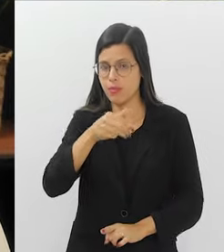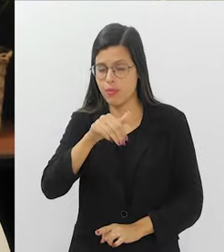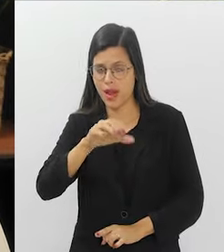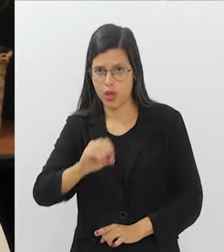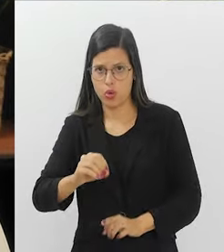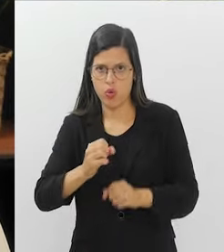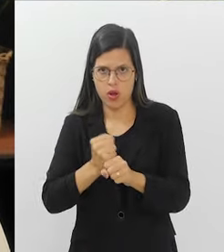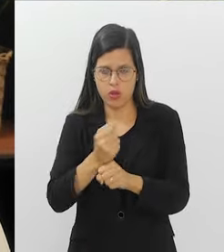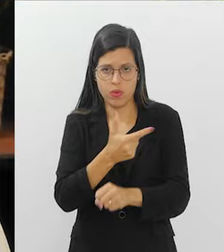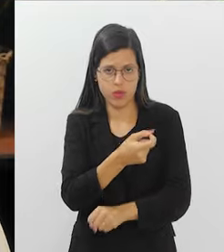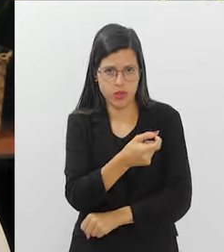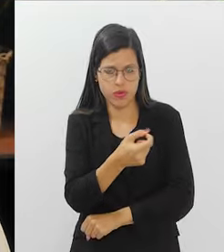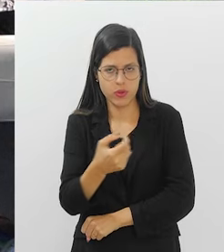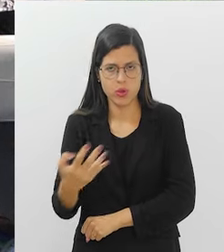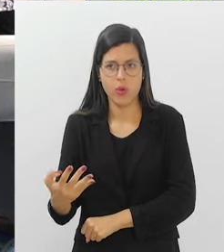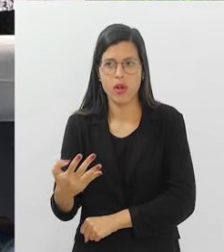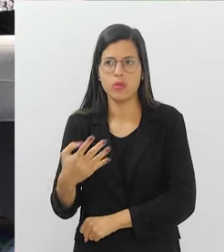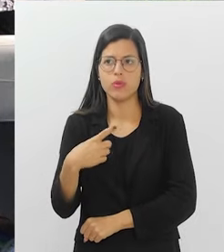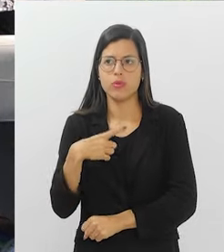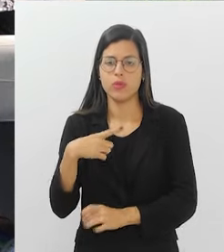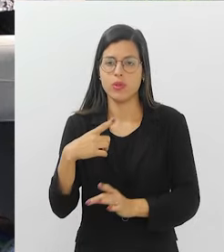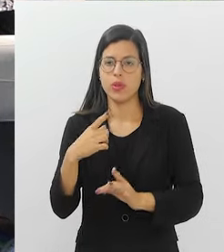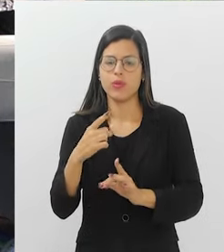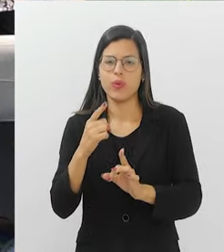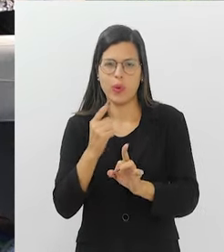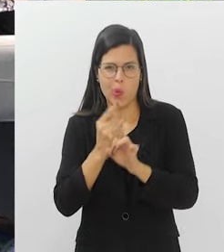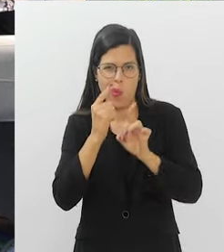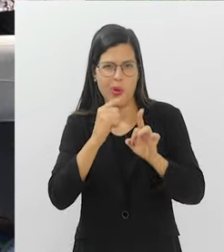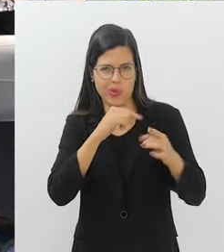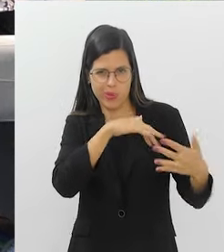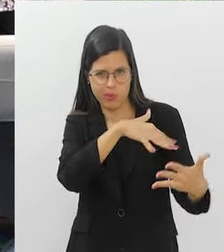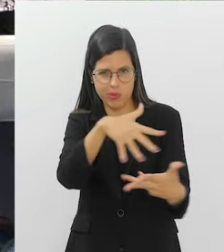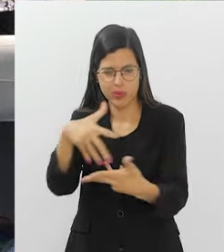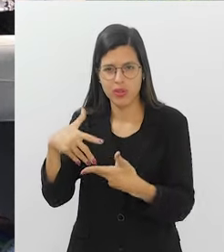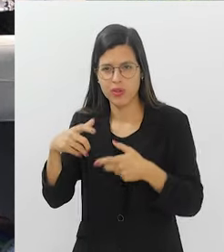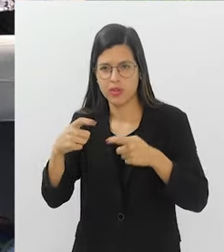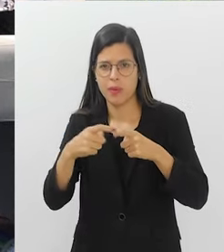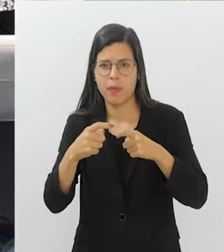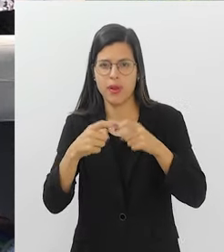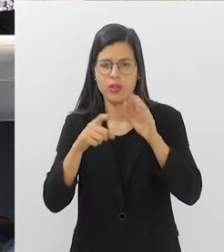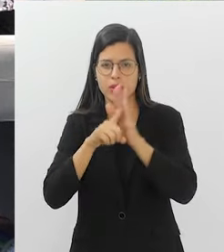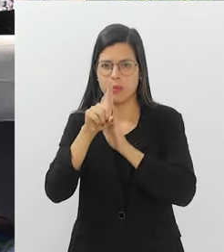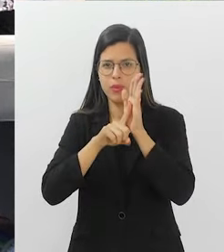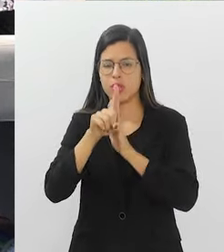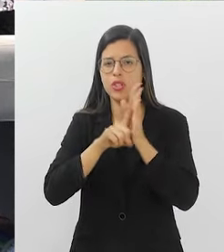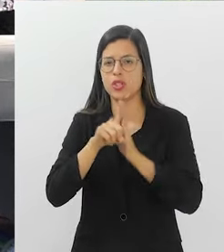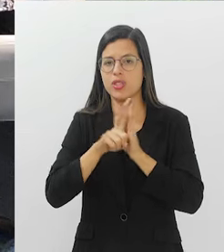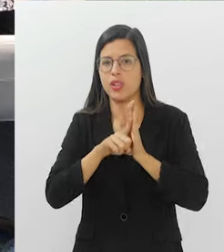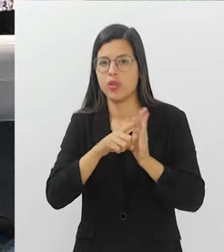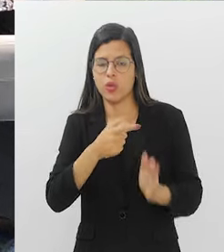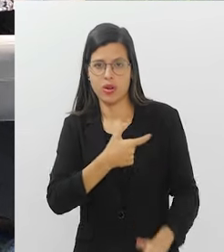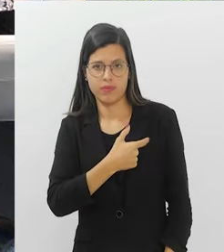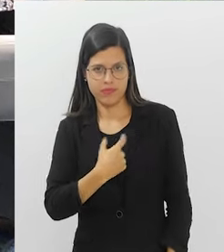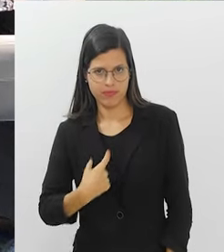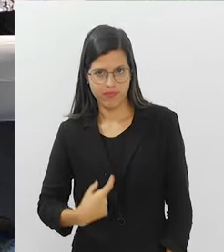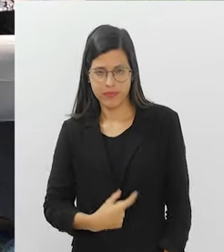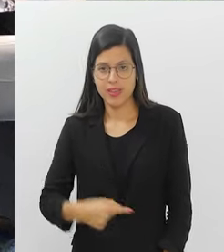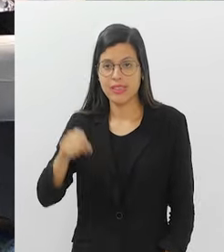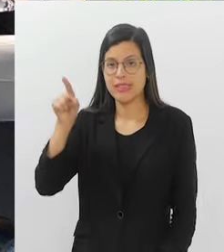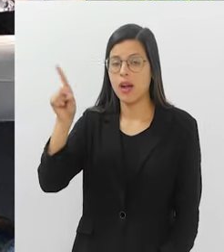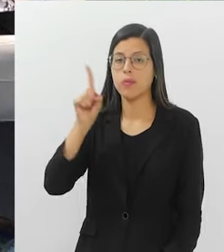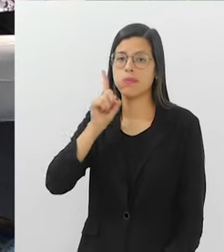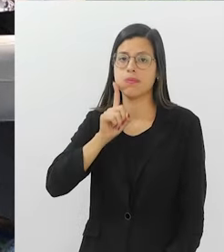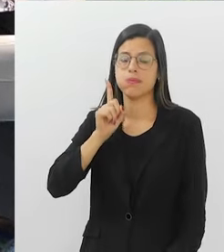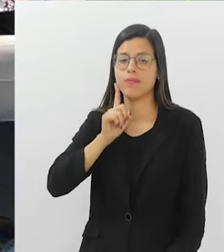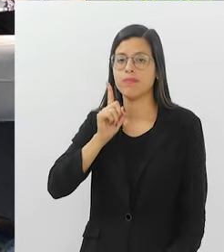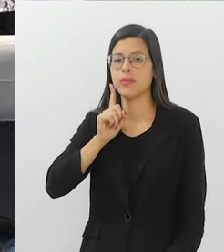maio, agora de 2024, teve o maior encontro internacional de médicos e pesquisadores da área de gastroenterologia lá